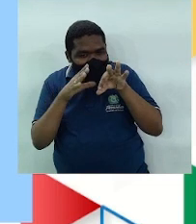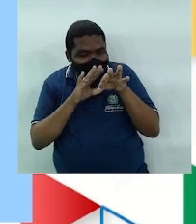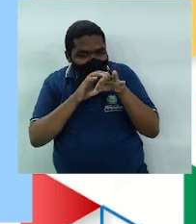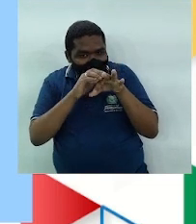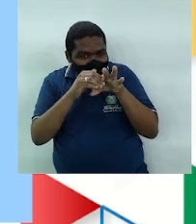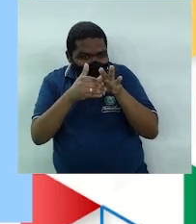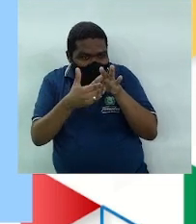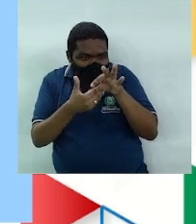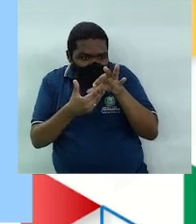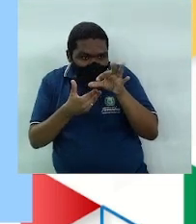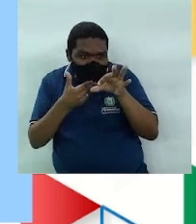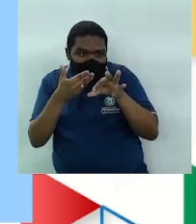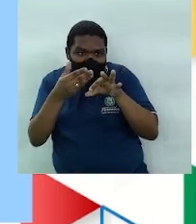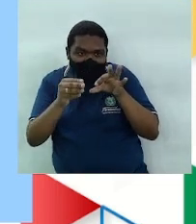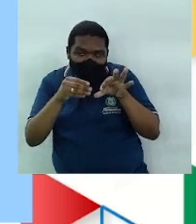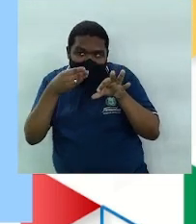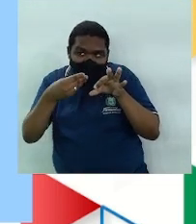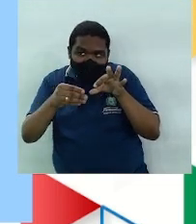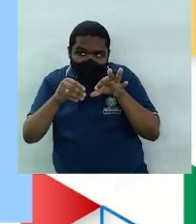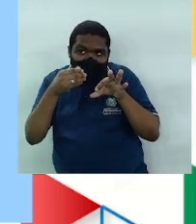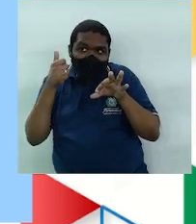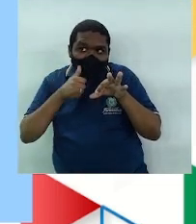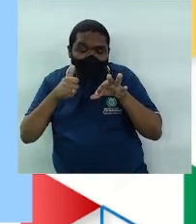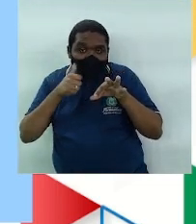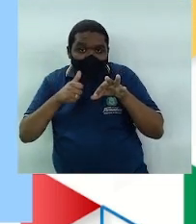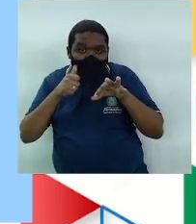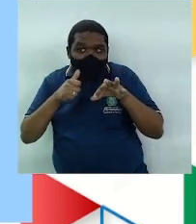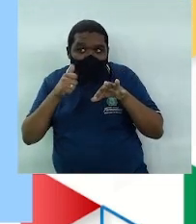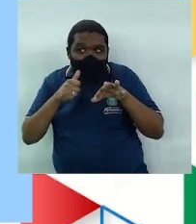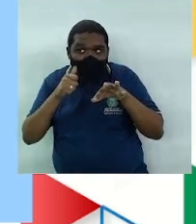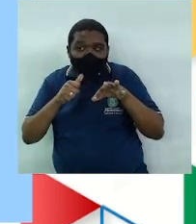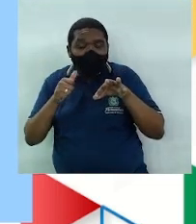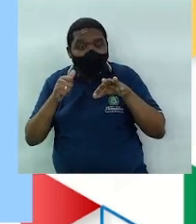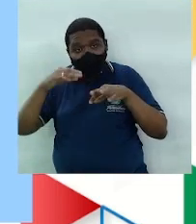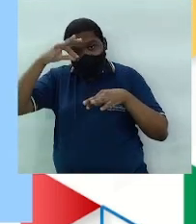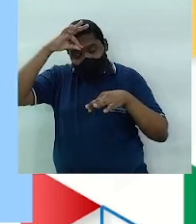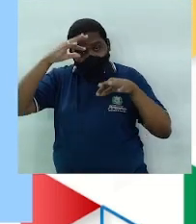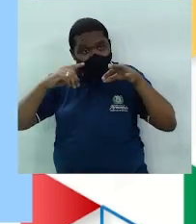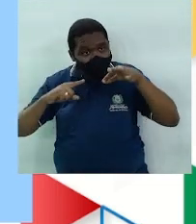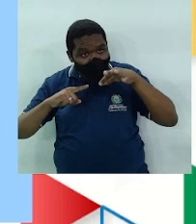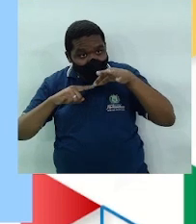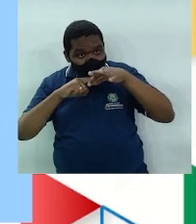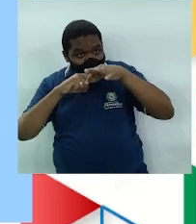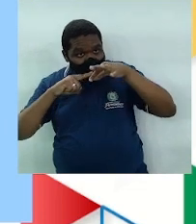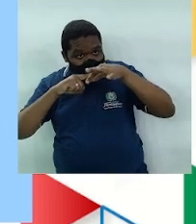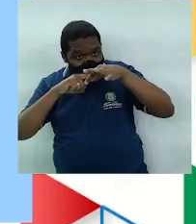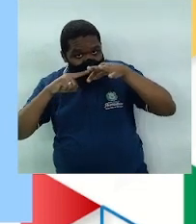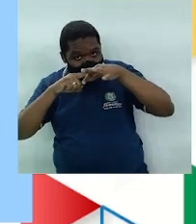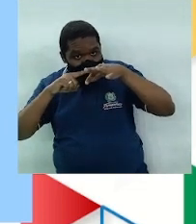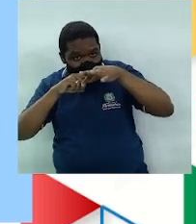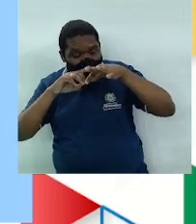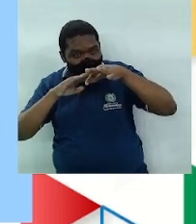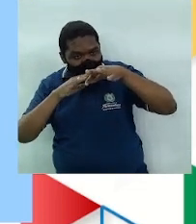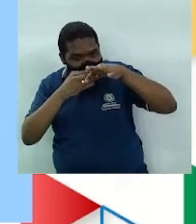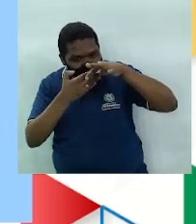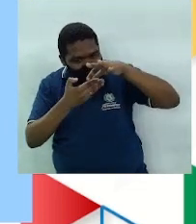com aro de metal flexível que é colocada pela mulher no fundo da vagina antes da relação sexual, cobrindo o colo do